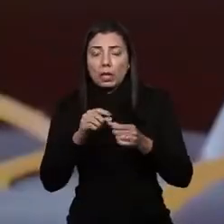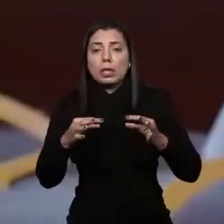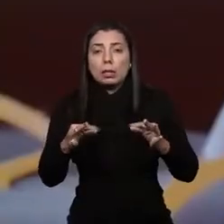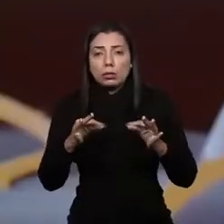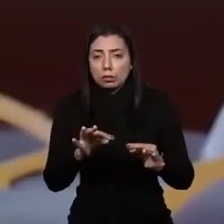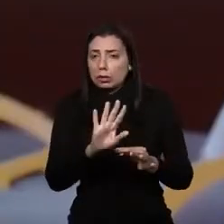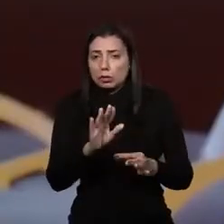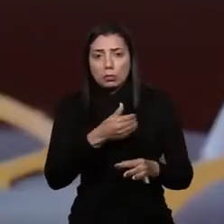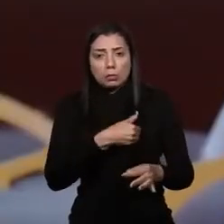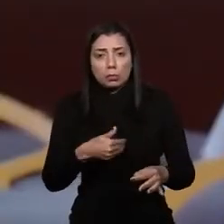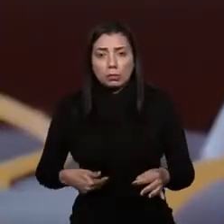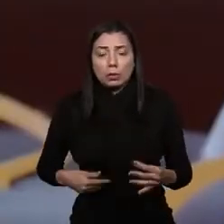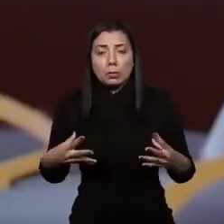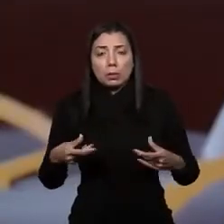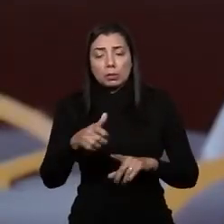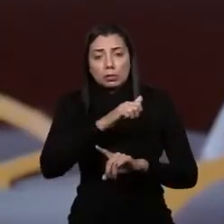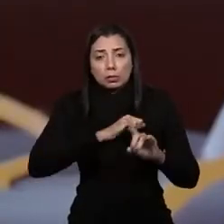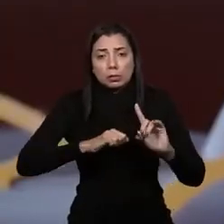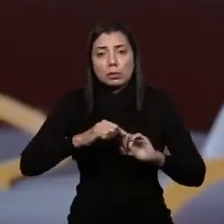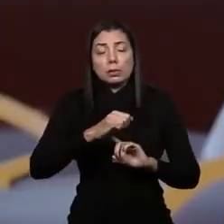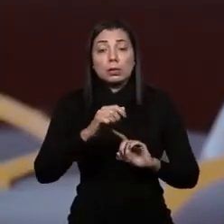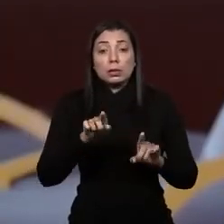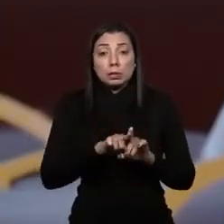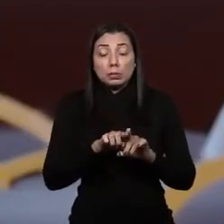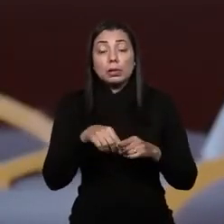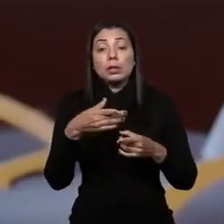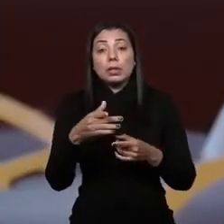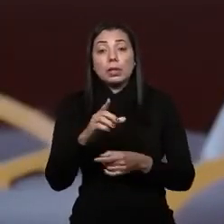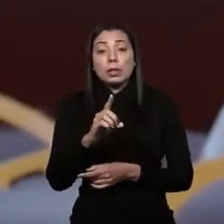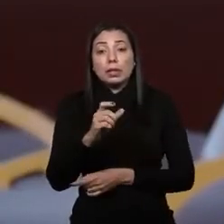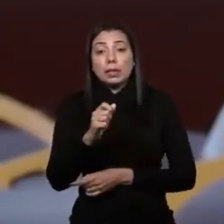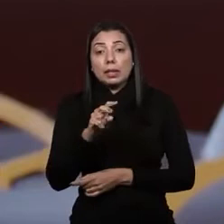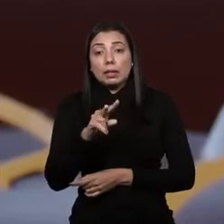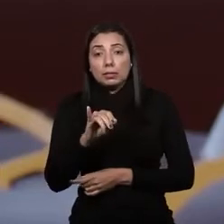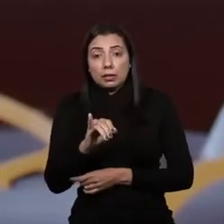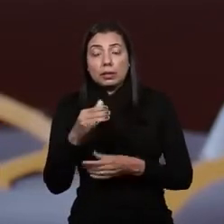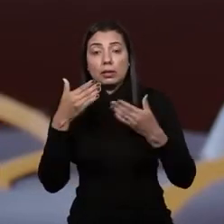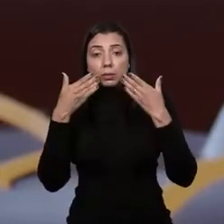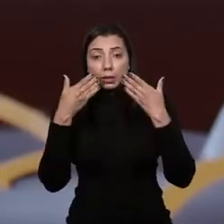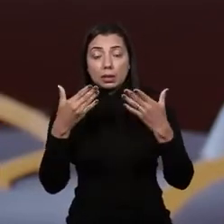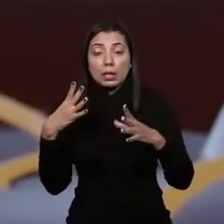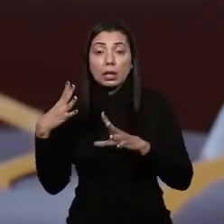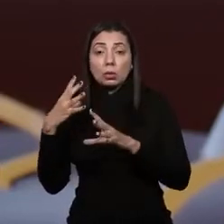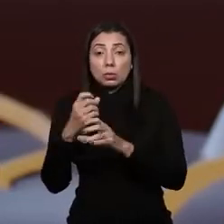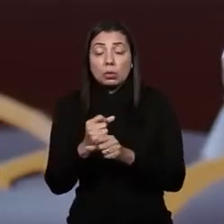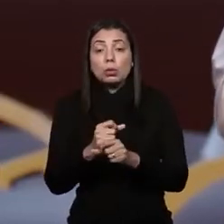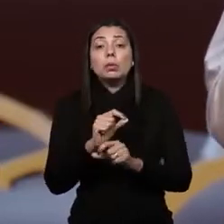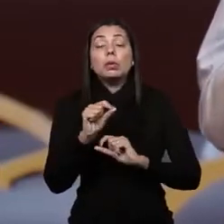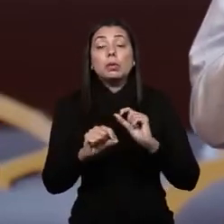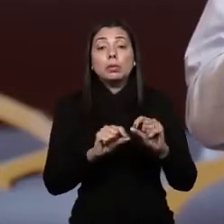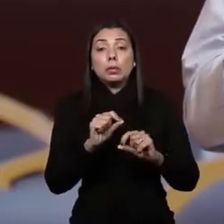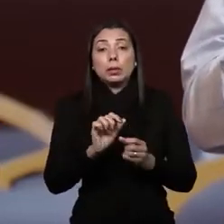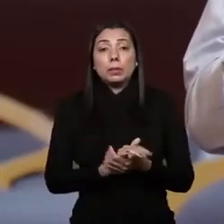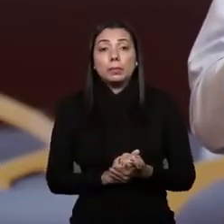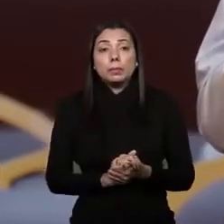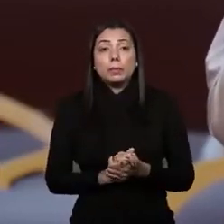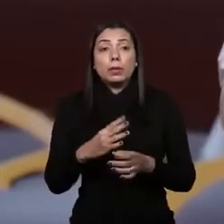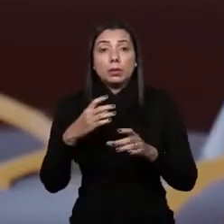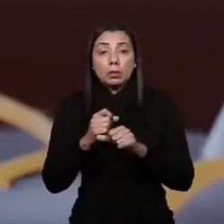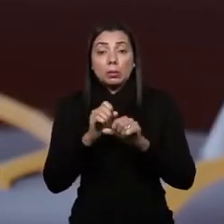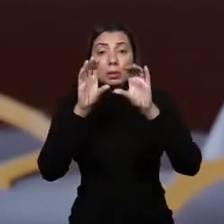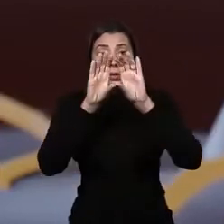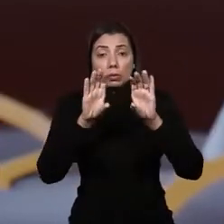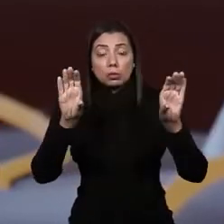não só para o governo, mas para toda a sociedade. E o que o Davi vai apresentar para nós aqui é a computação, como a computação em nuvem